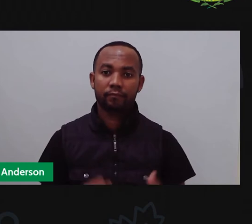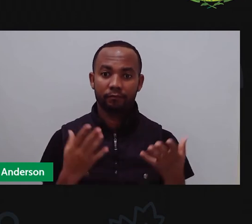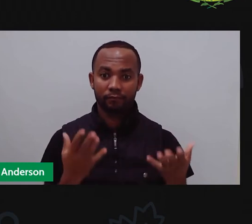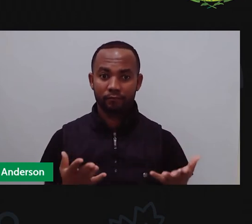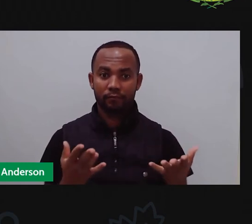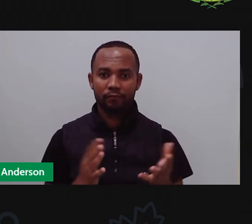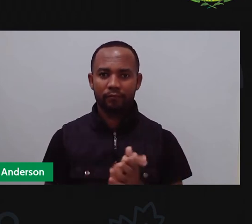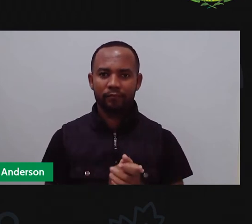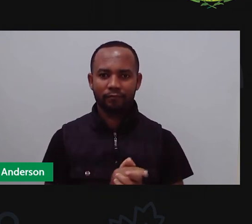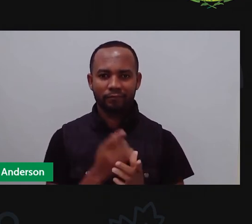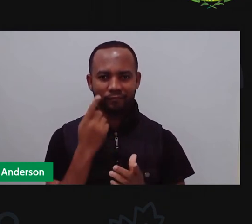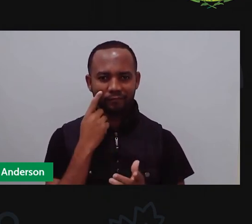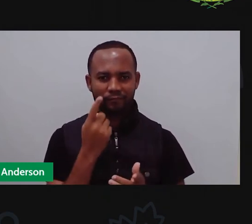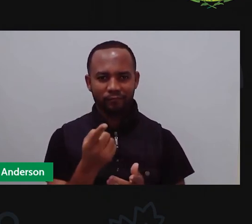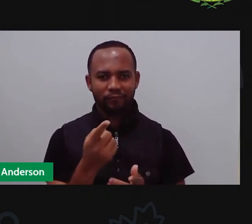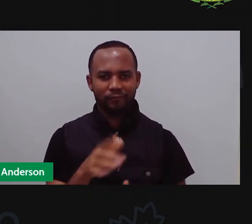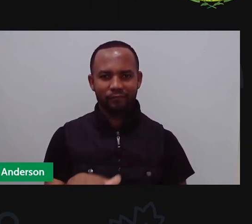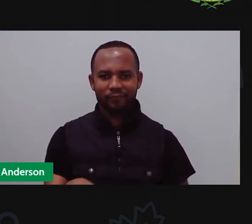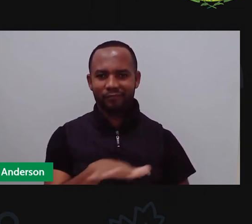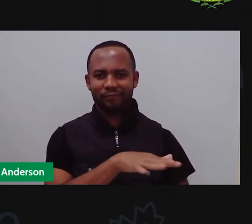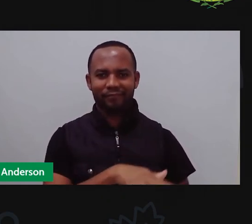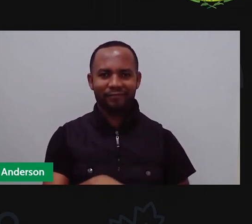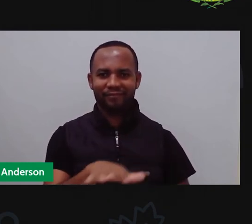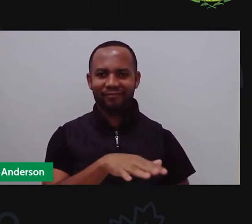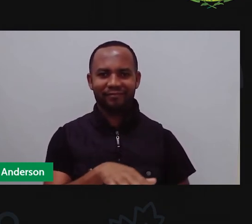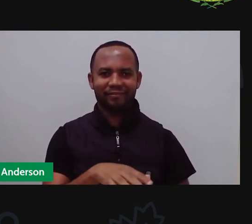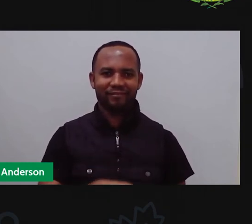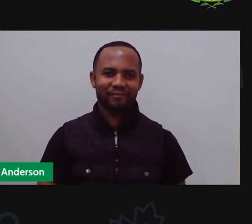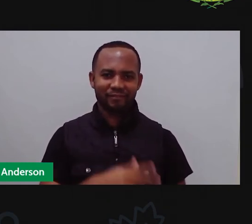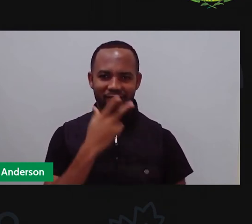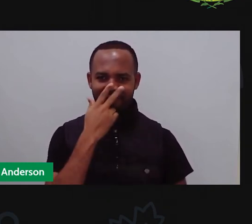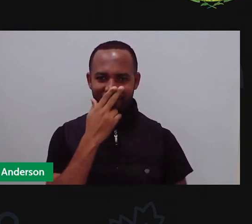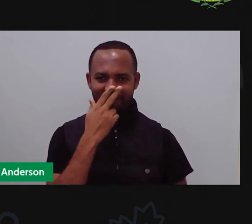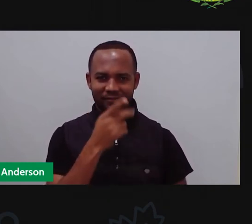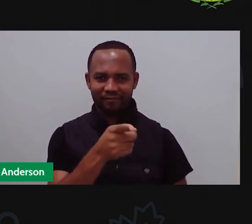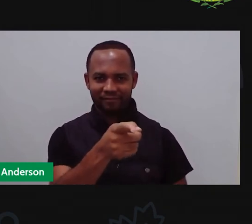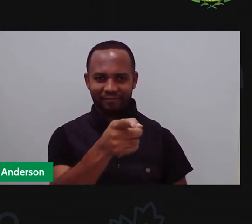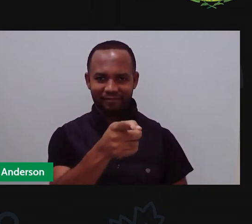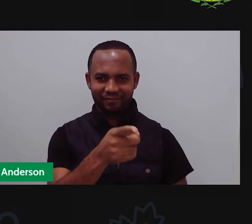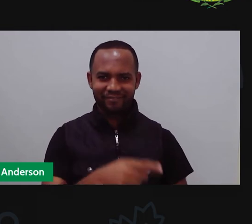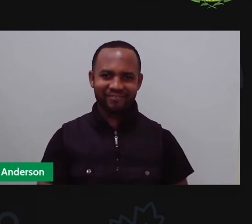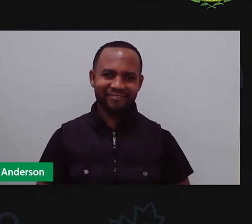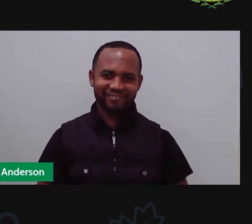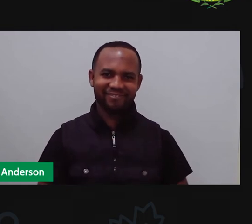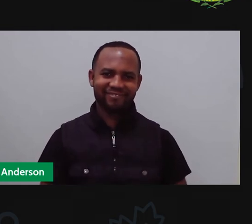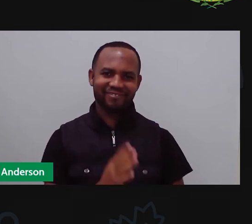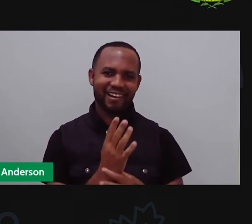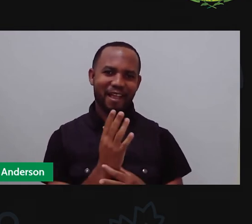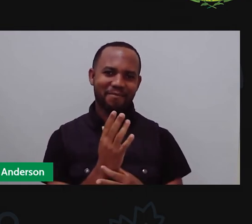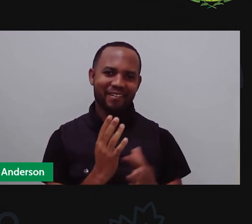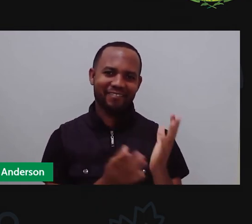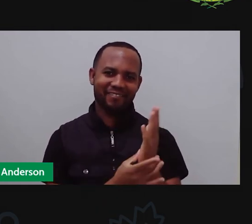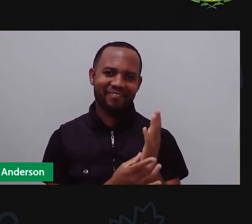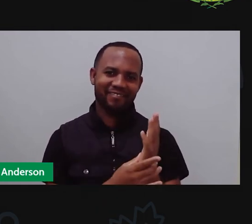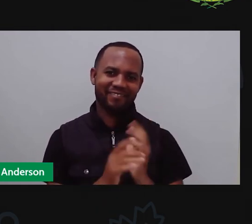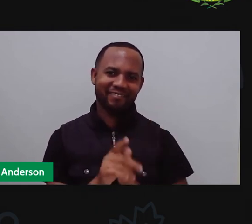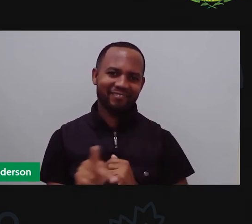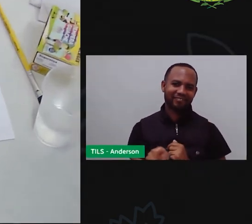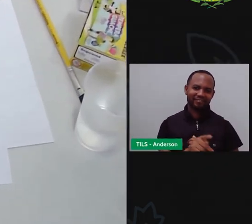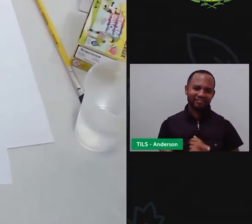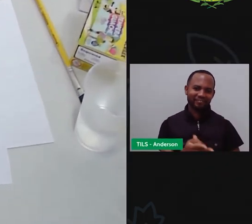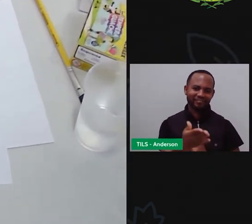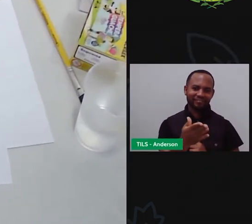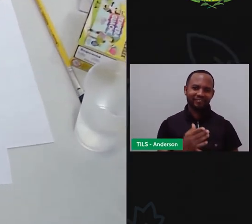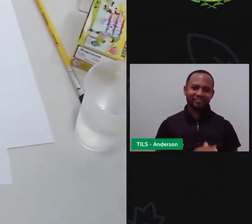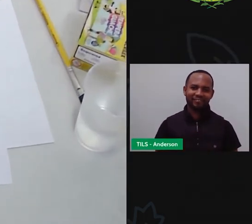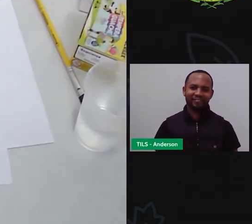Voltamos, amores, com a nossa mesa aqui de aula prática, onde vocês não me veem mais, só veem em minha mão. Sou eu, Pró Maria. Tá? Anderson